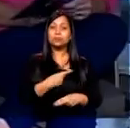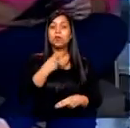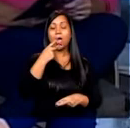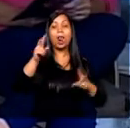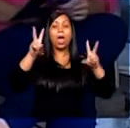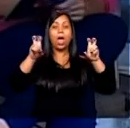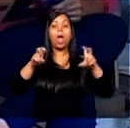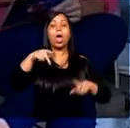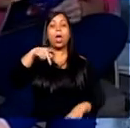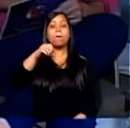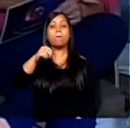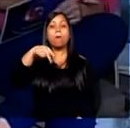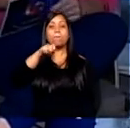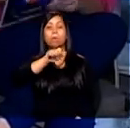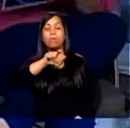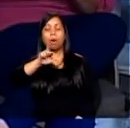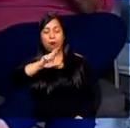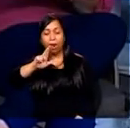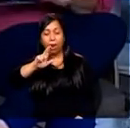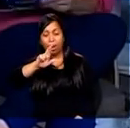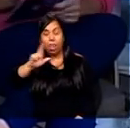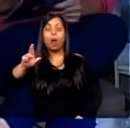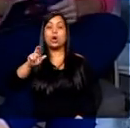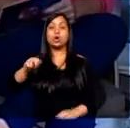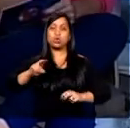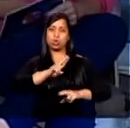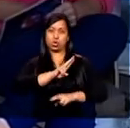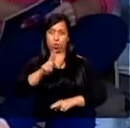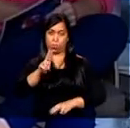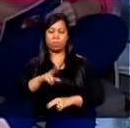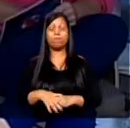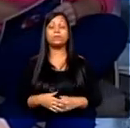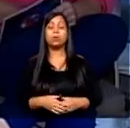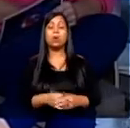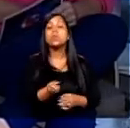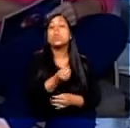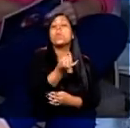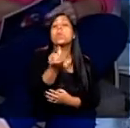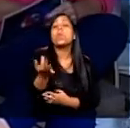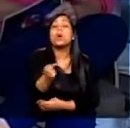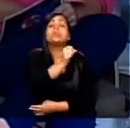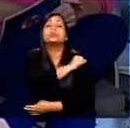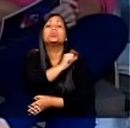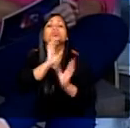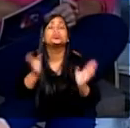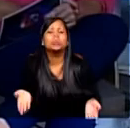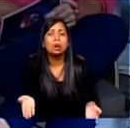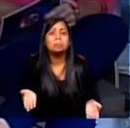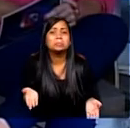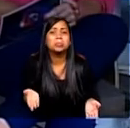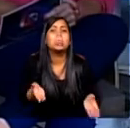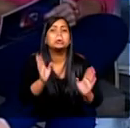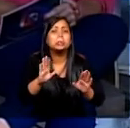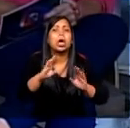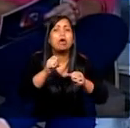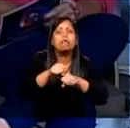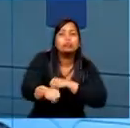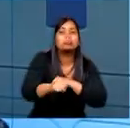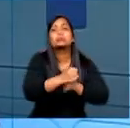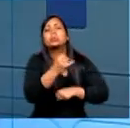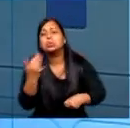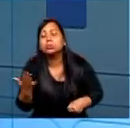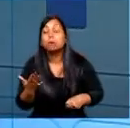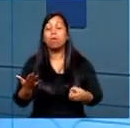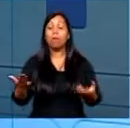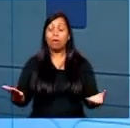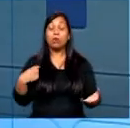no nome. quantos alunos vocês têm hoje e quantos alunos já passaram por lá, Jéssica? A gente trabalha com uma demanda um tanto quanto pequena para que